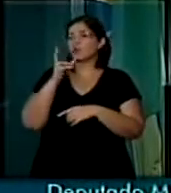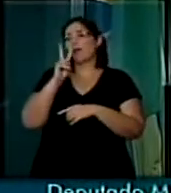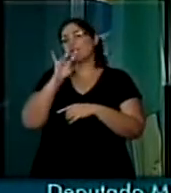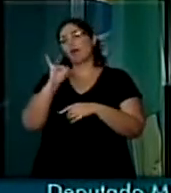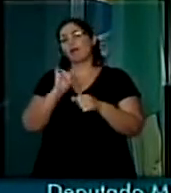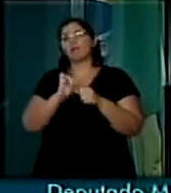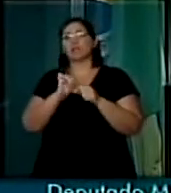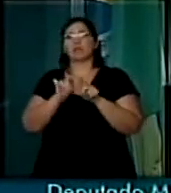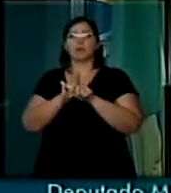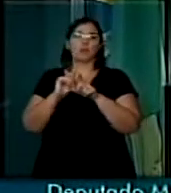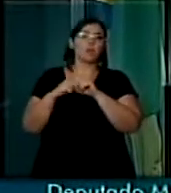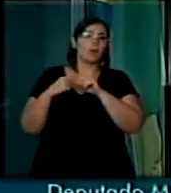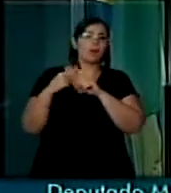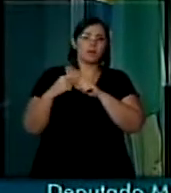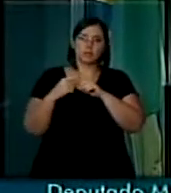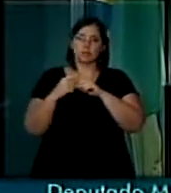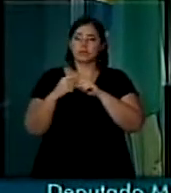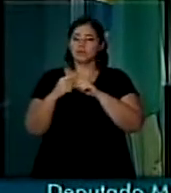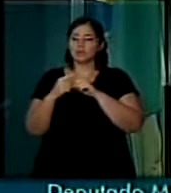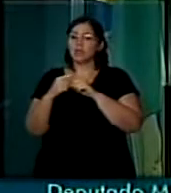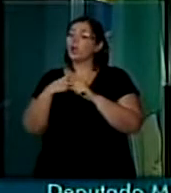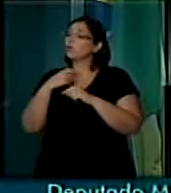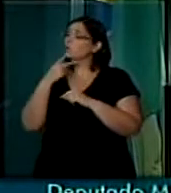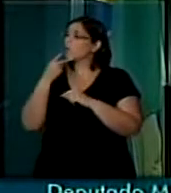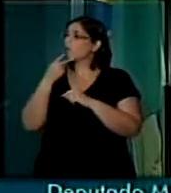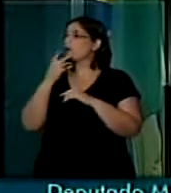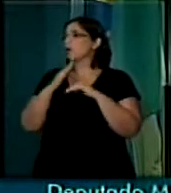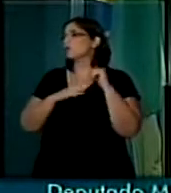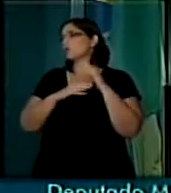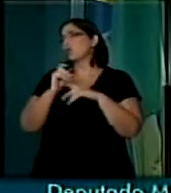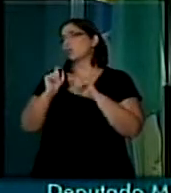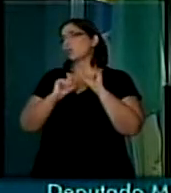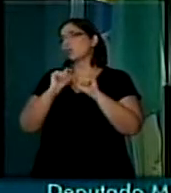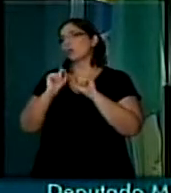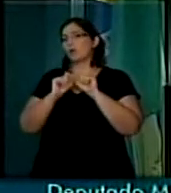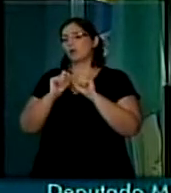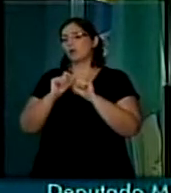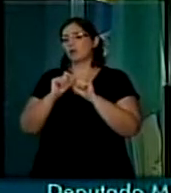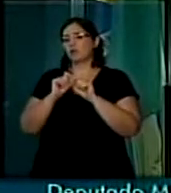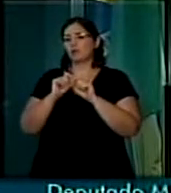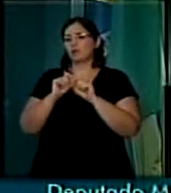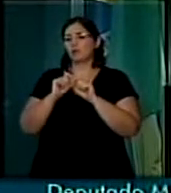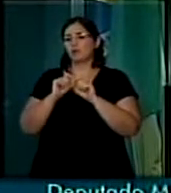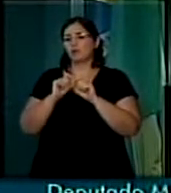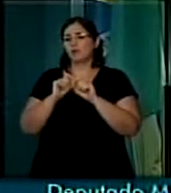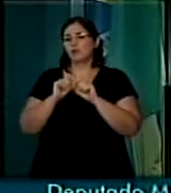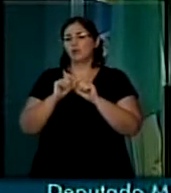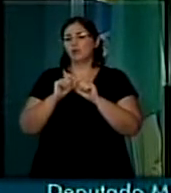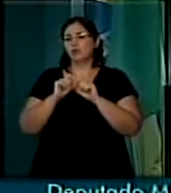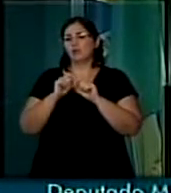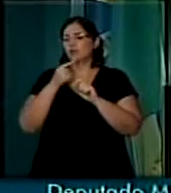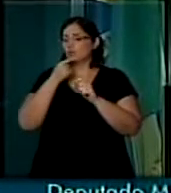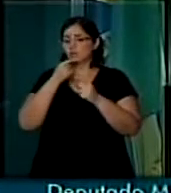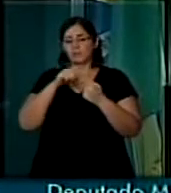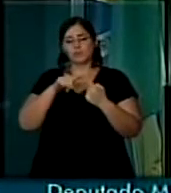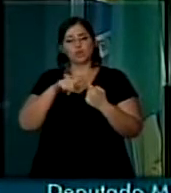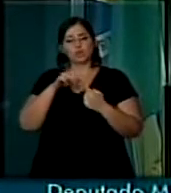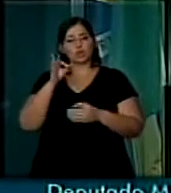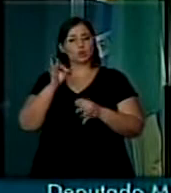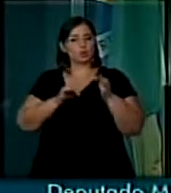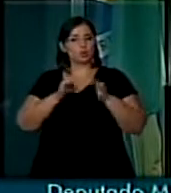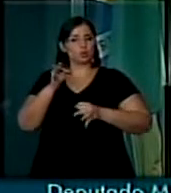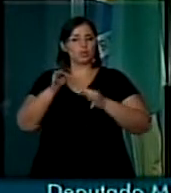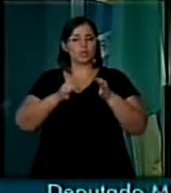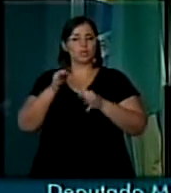realizar muito mais. Estou me referindo ao doutor juiz